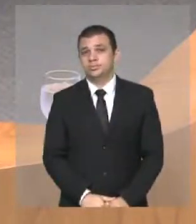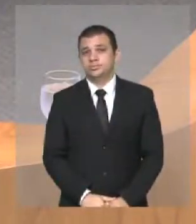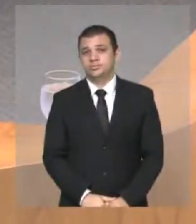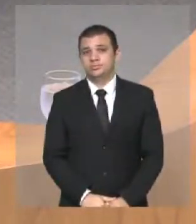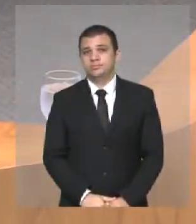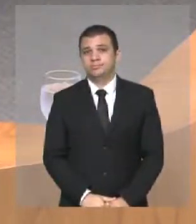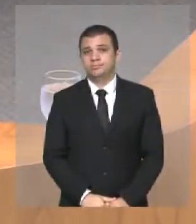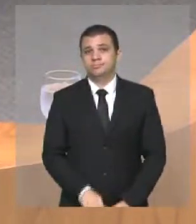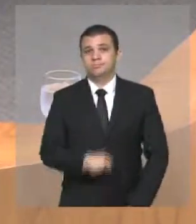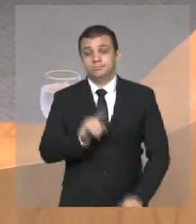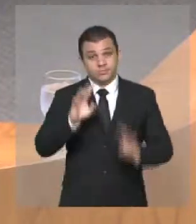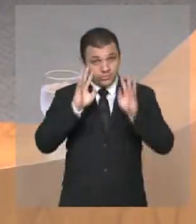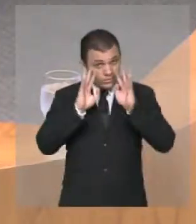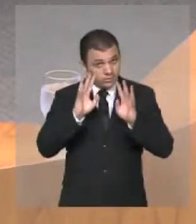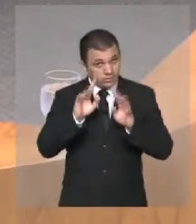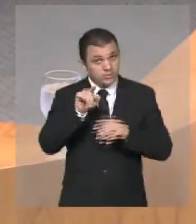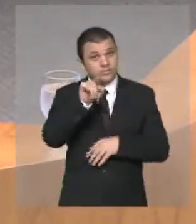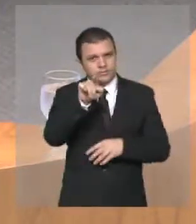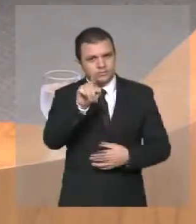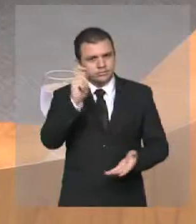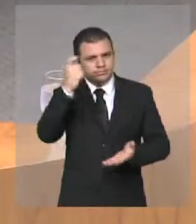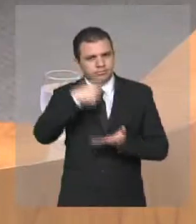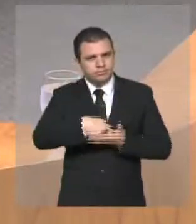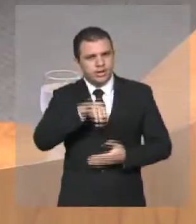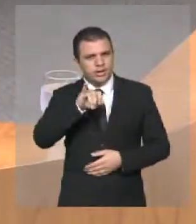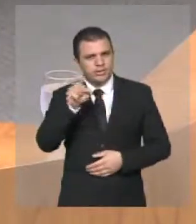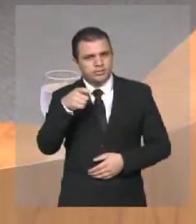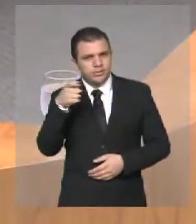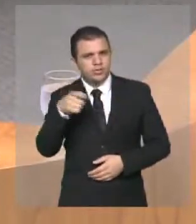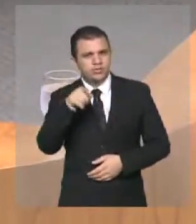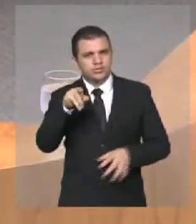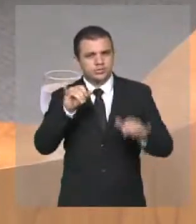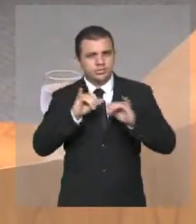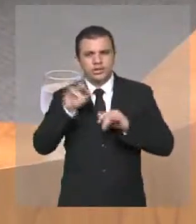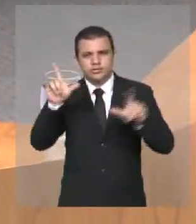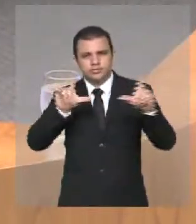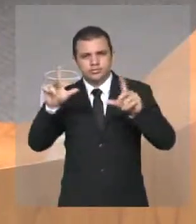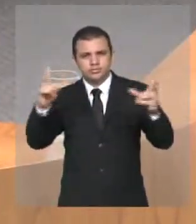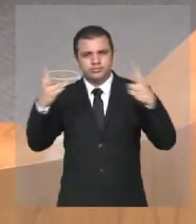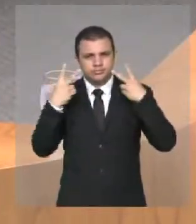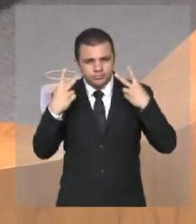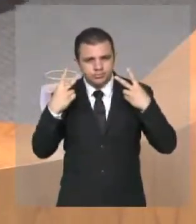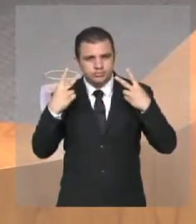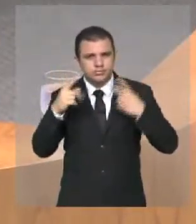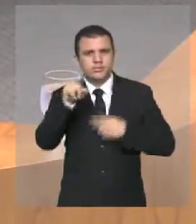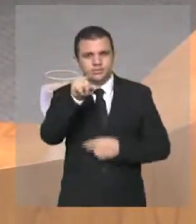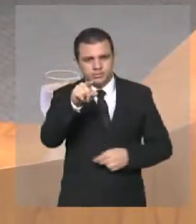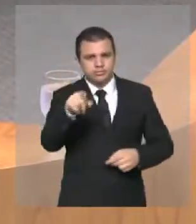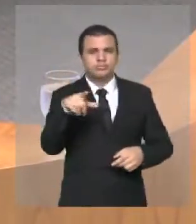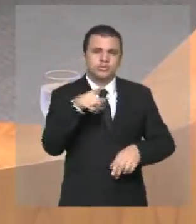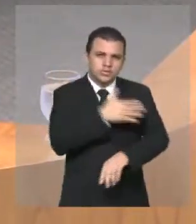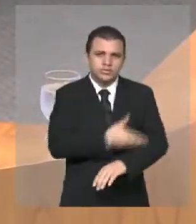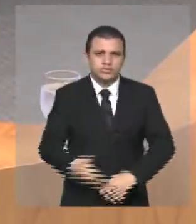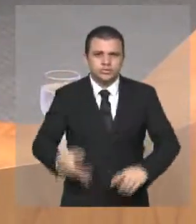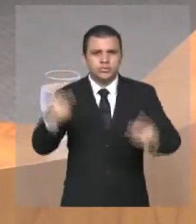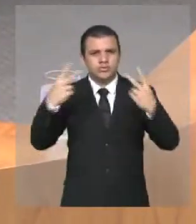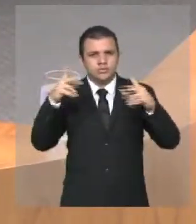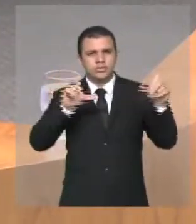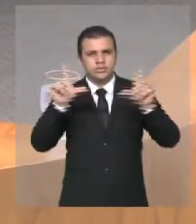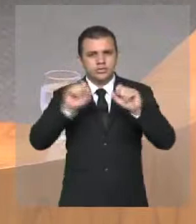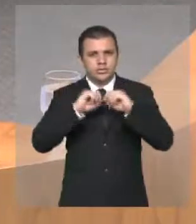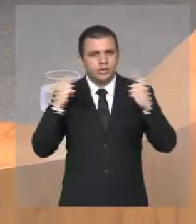Atenção você, contribuinte, atenção você que está acompanhando o nosso pronunciamento na TV Assembleia, você que acompanha os nossos pronunciamentos na TV Assembleia,